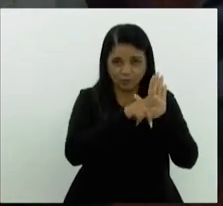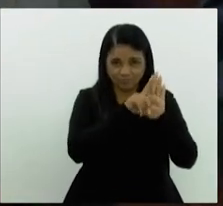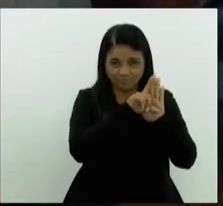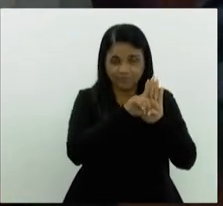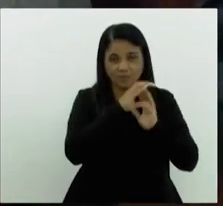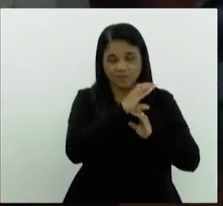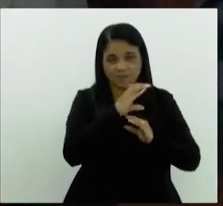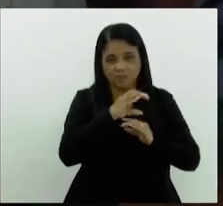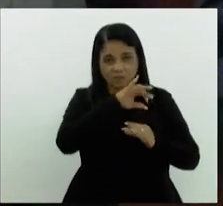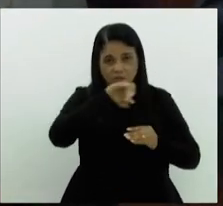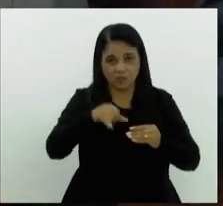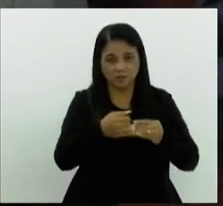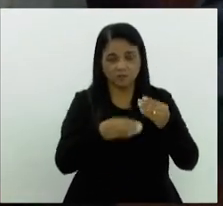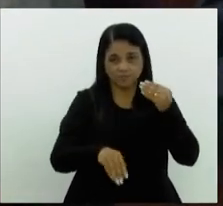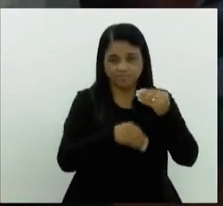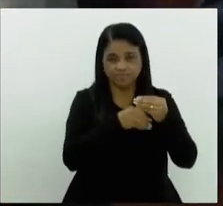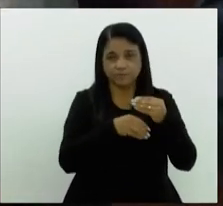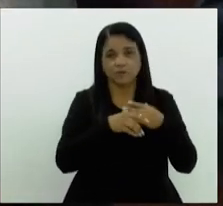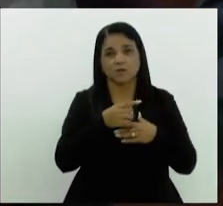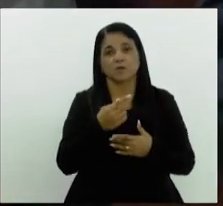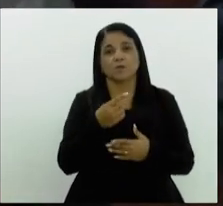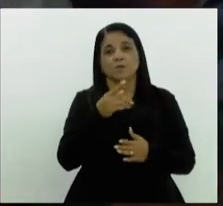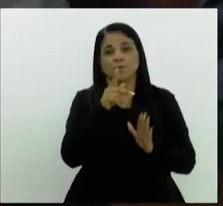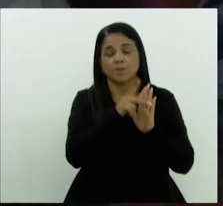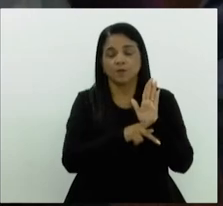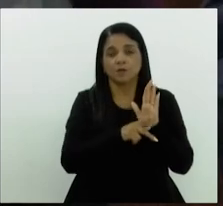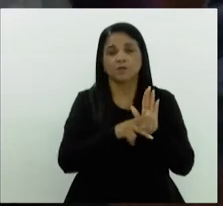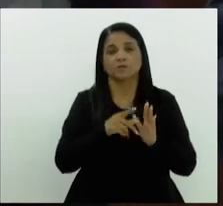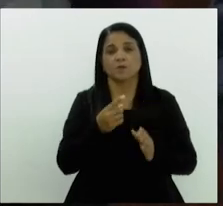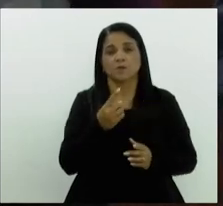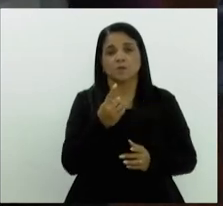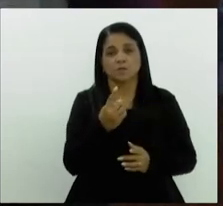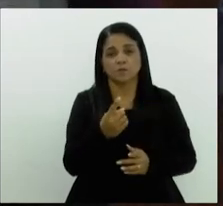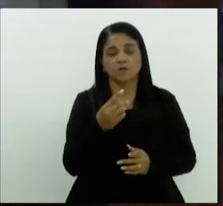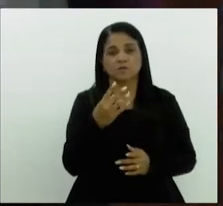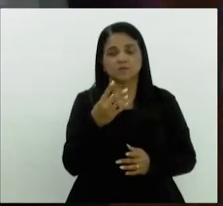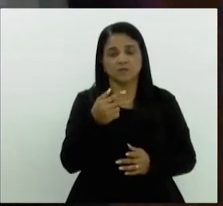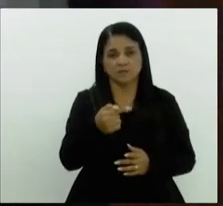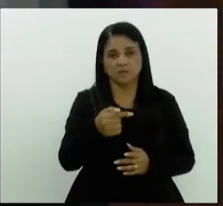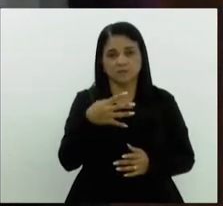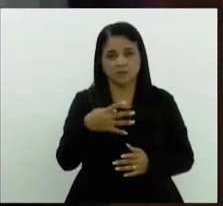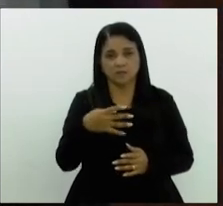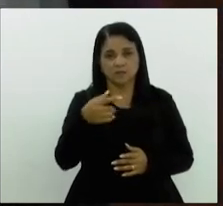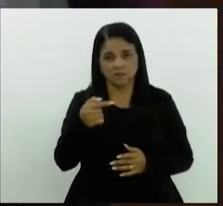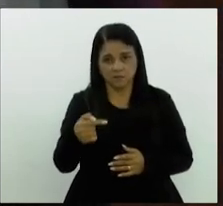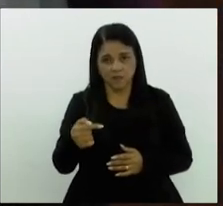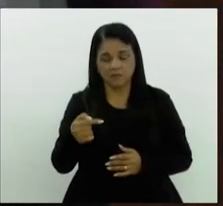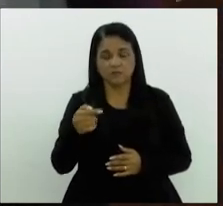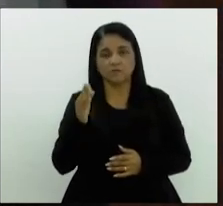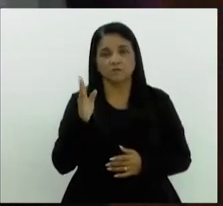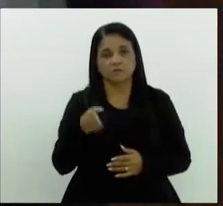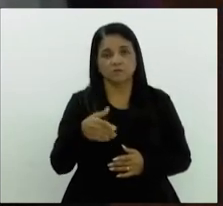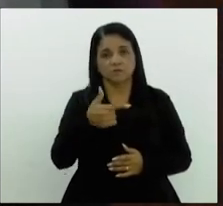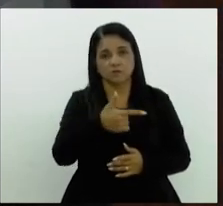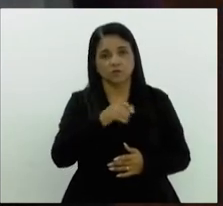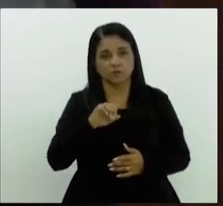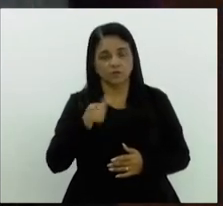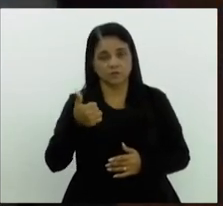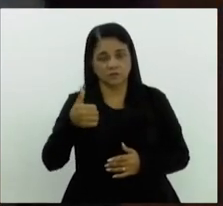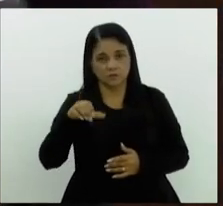anexação ao projeto de lei número 1747, de 2019, de autoria do deputado Ronzeveg Reis.